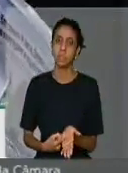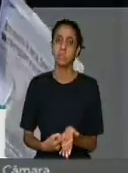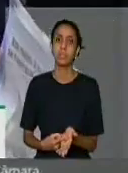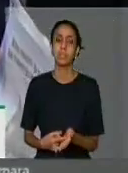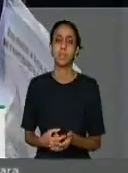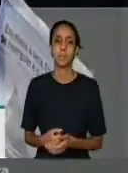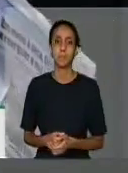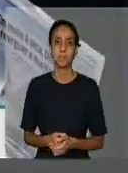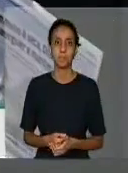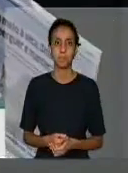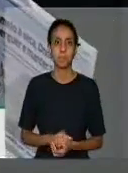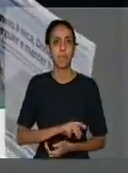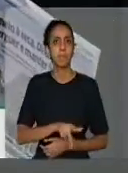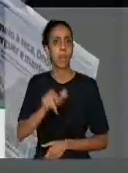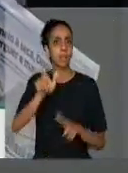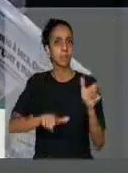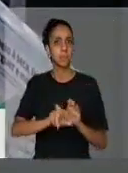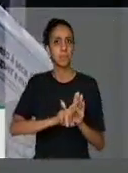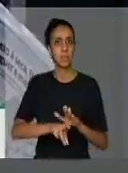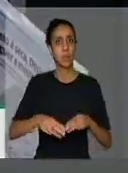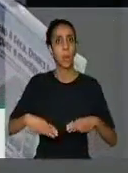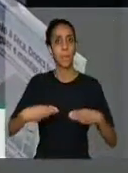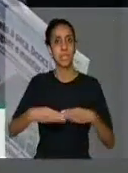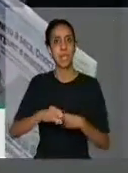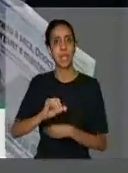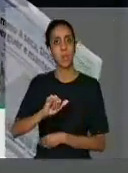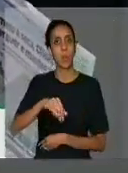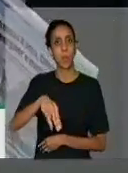iremos receber os representantes do Ministério da Integração.